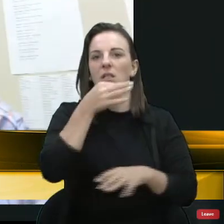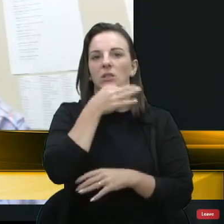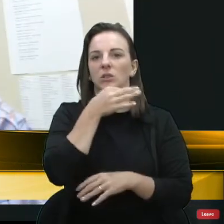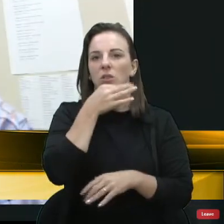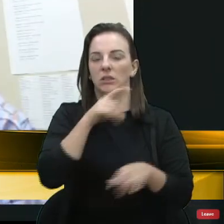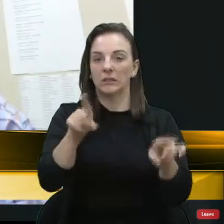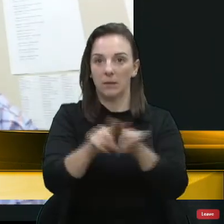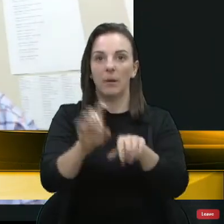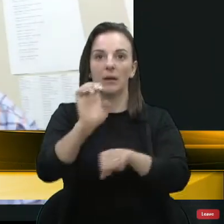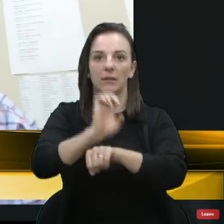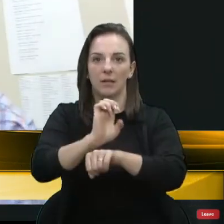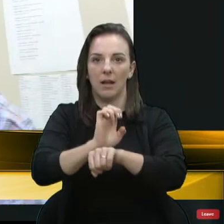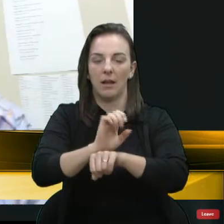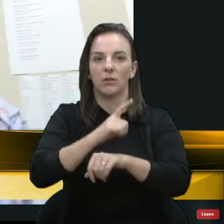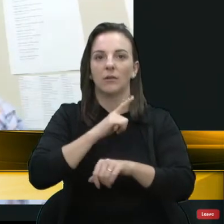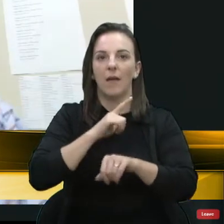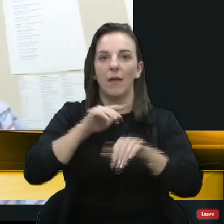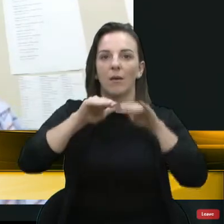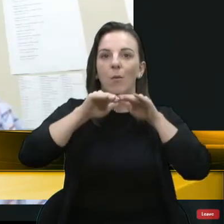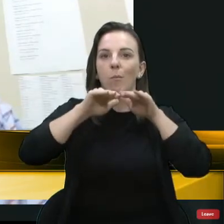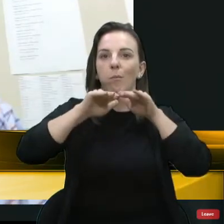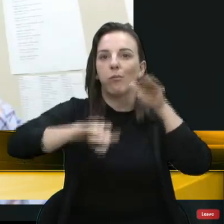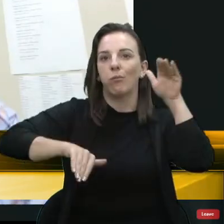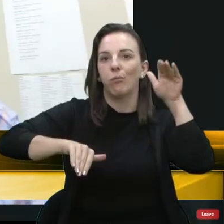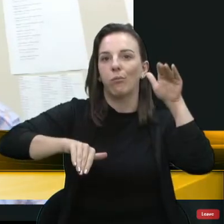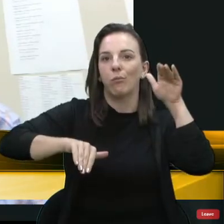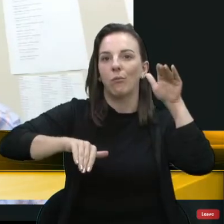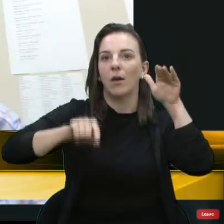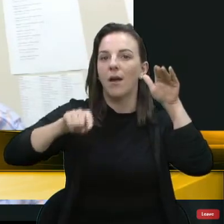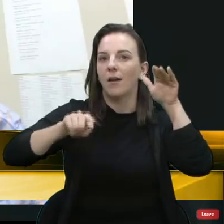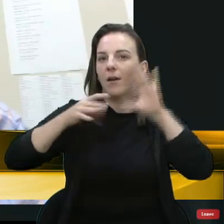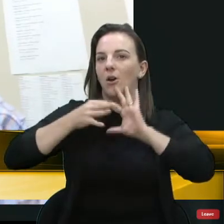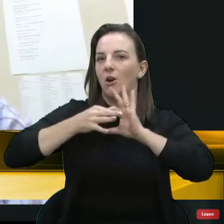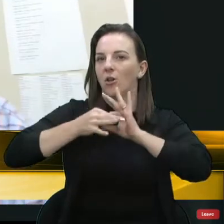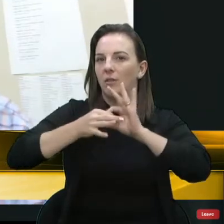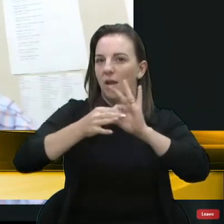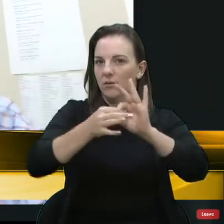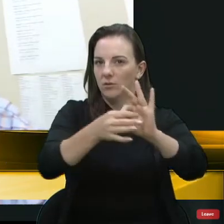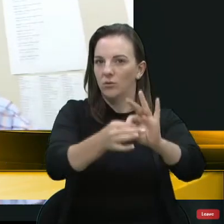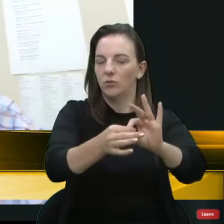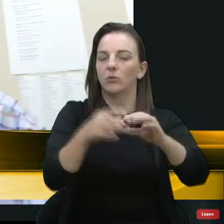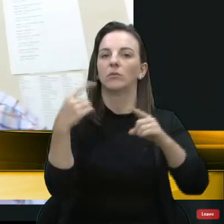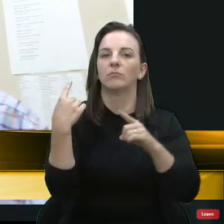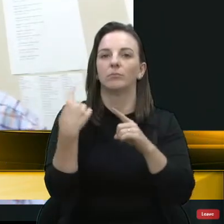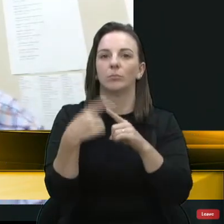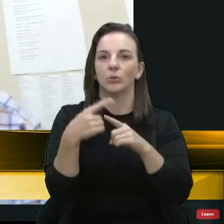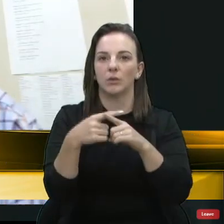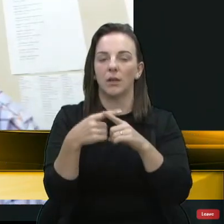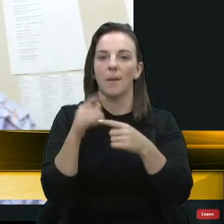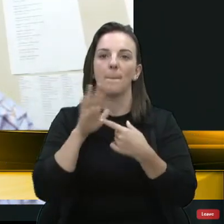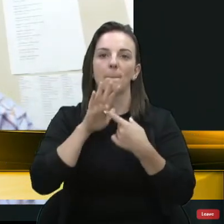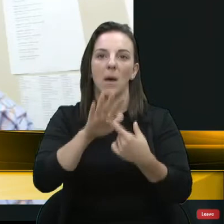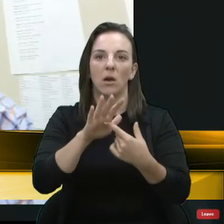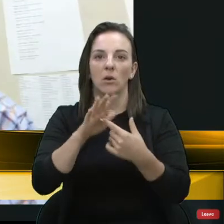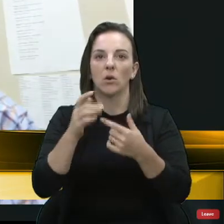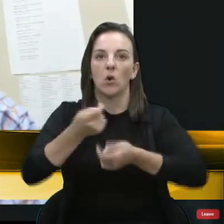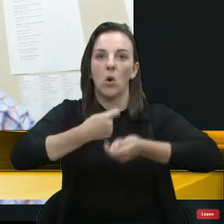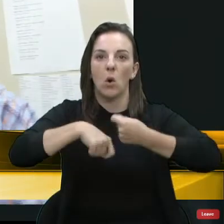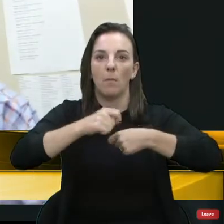Existe uma desigualdade social nesse contexto. Acho que, assim, mostra-se que o comércio fechado não está,